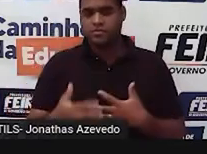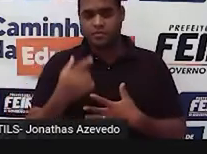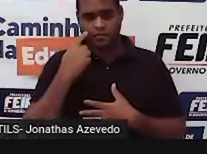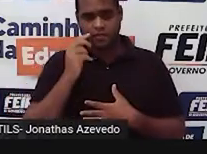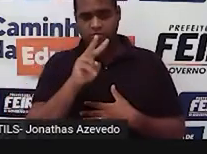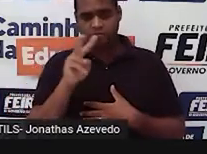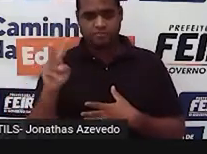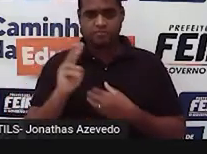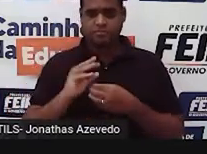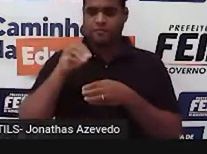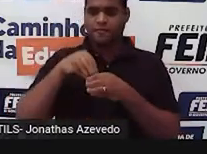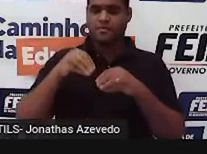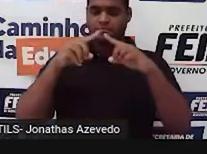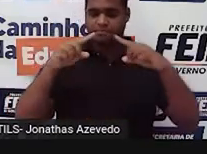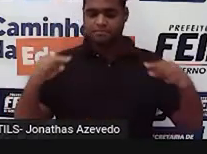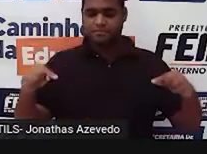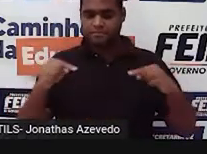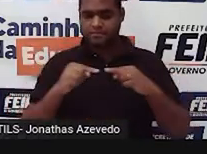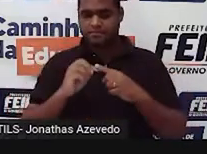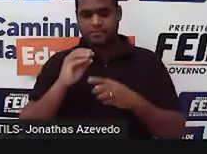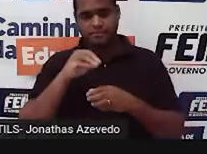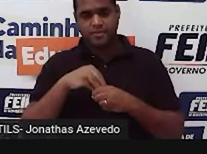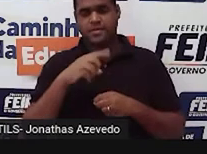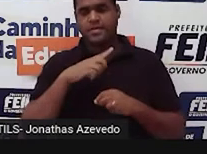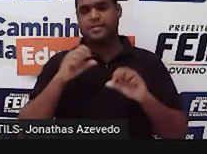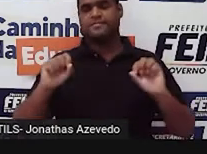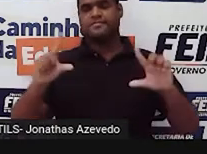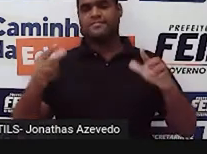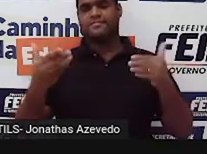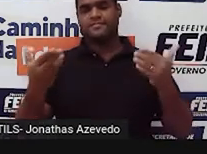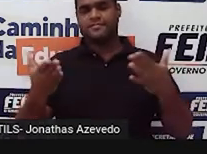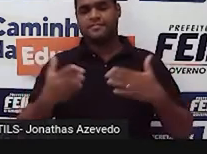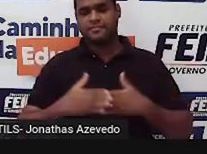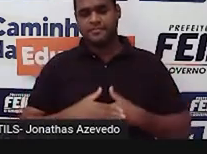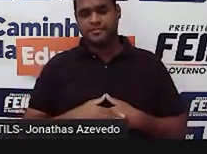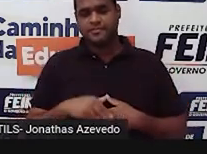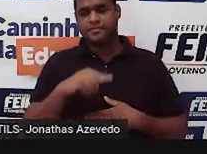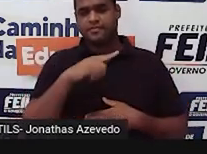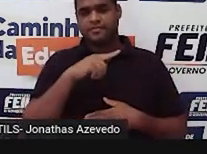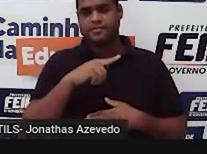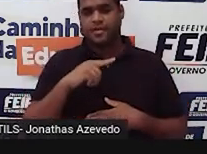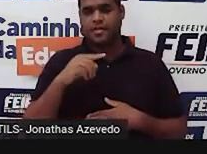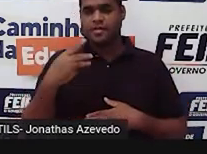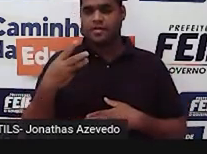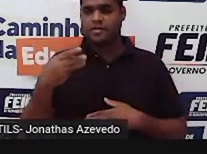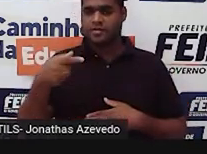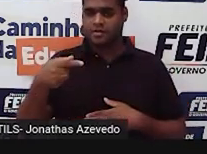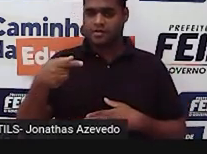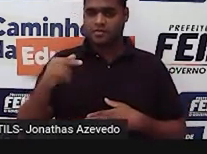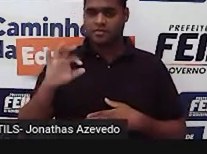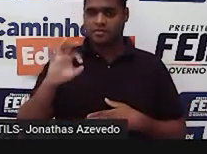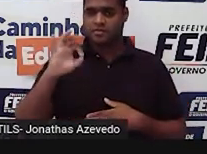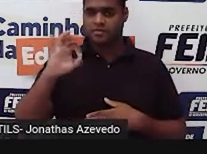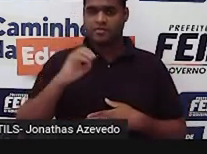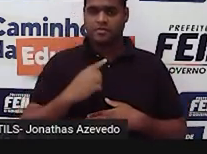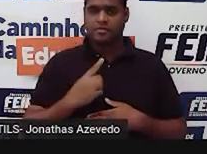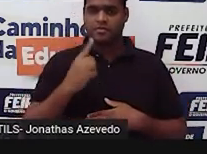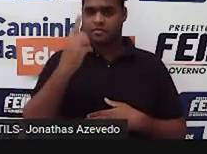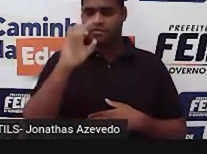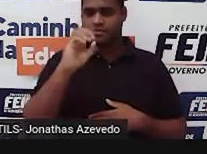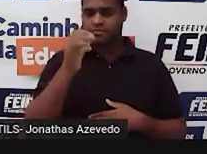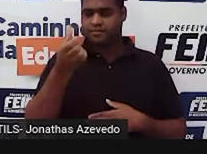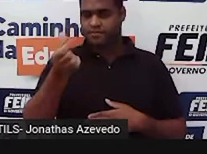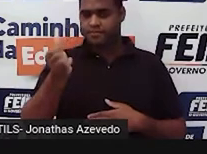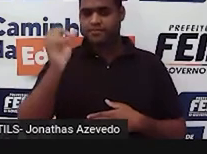ângulos internos daquele triângulo que está na tela. Tem dois ângulos medindo 37 graus e um ângulo